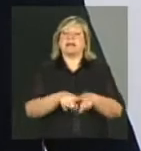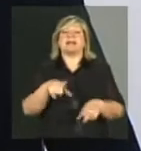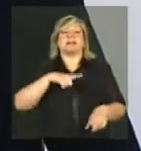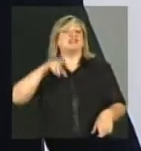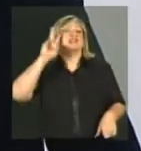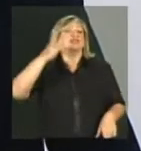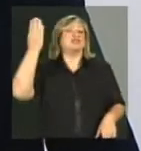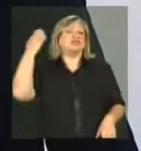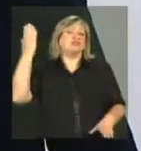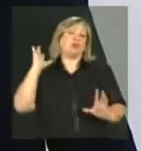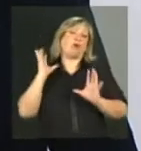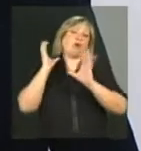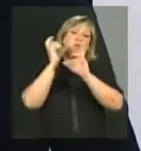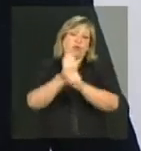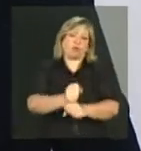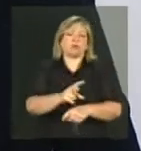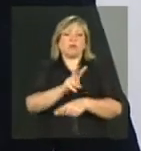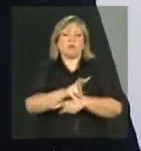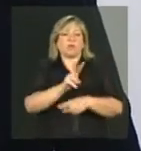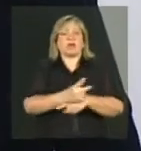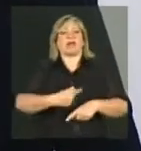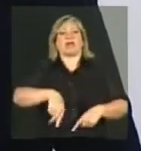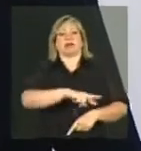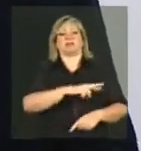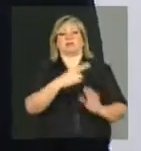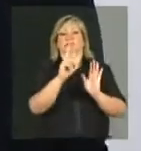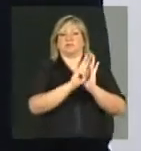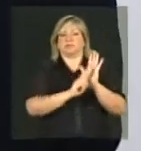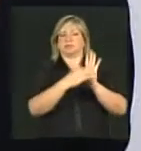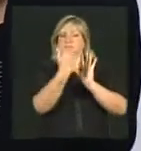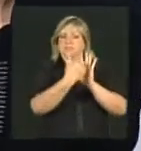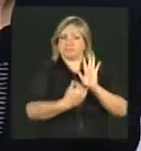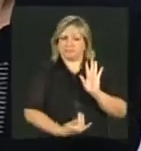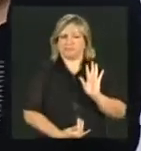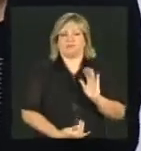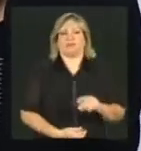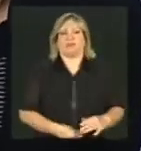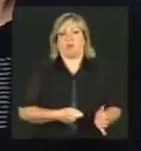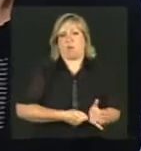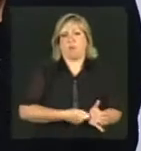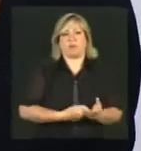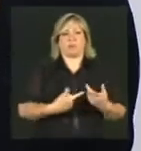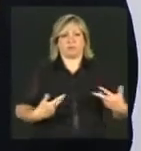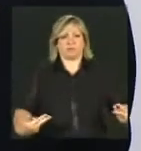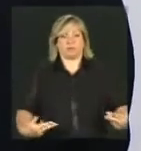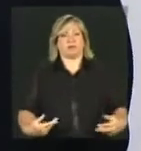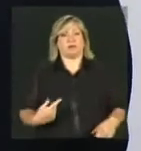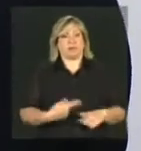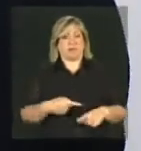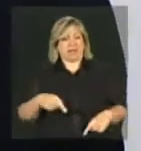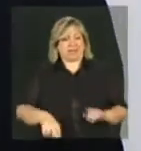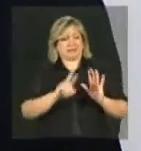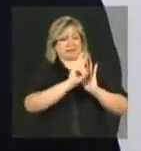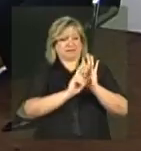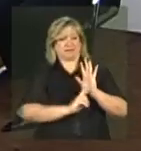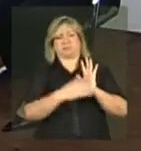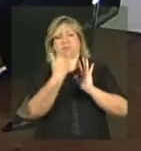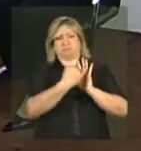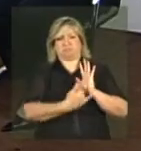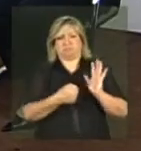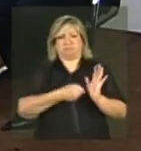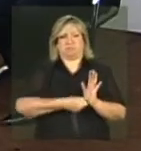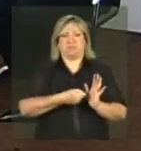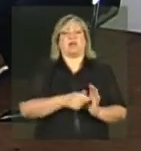do acompanhamento dessas condicionalidades. Vejam, o acompanhamento simplesmente da condicionalidade, registrar frequência